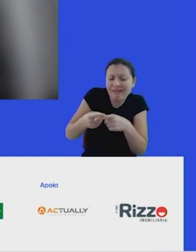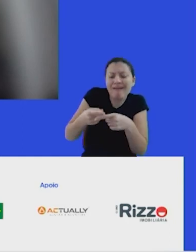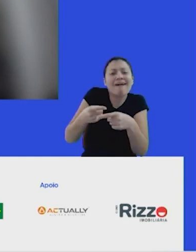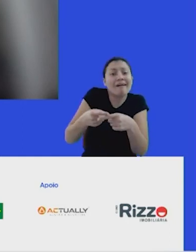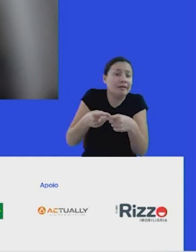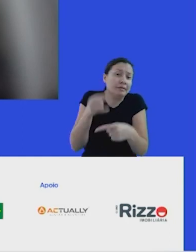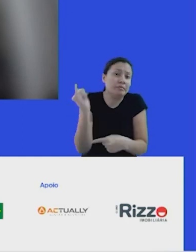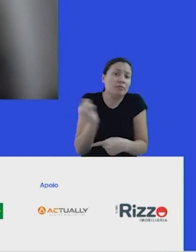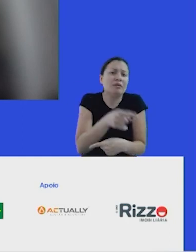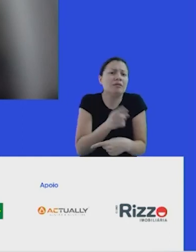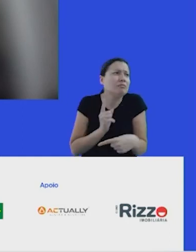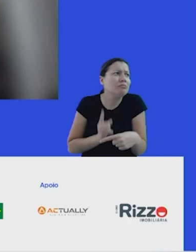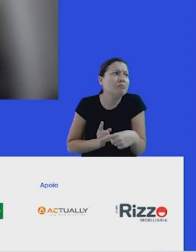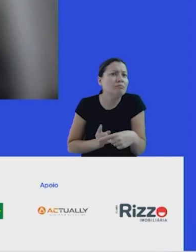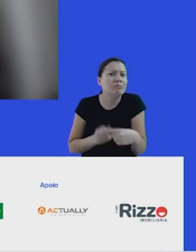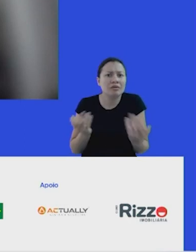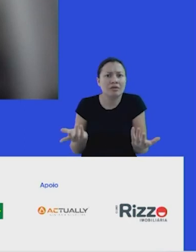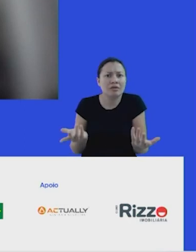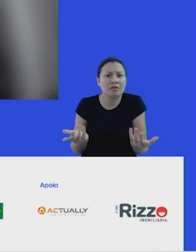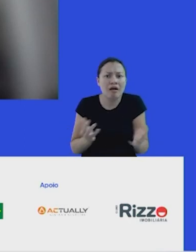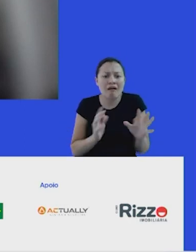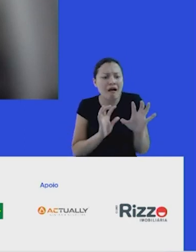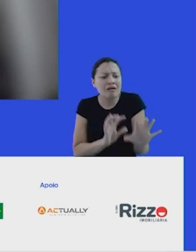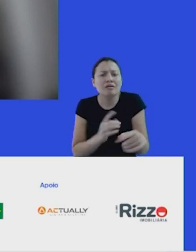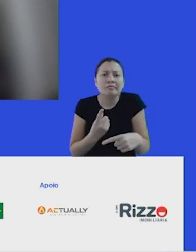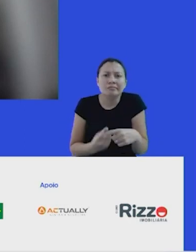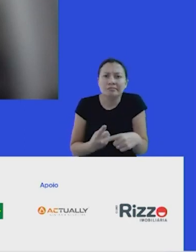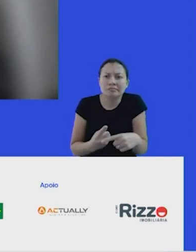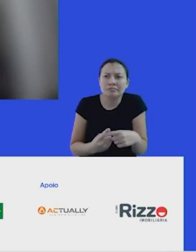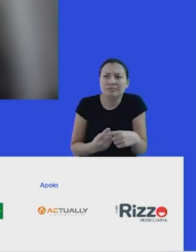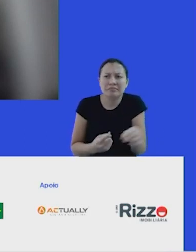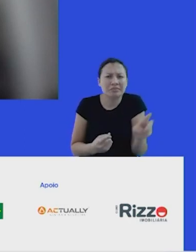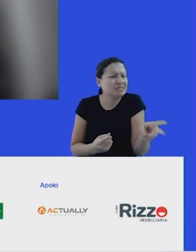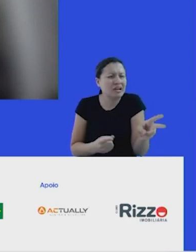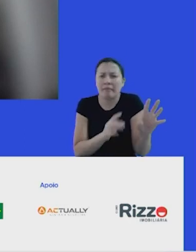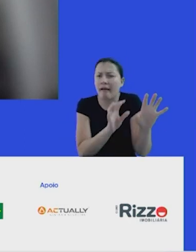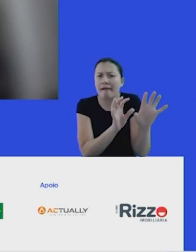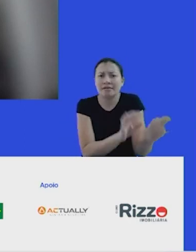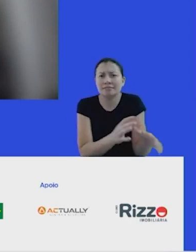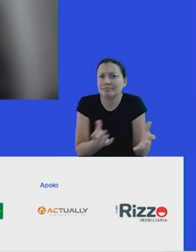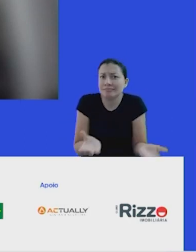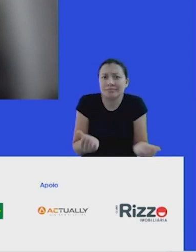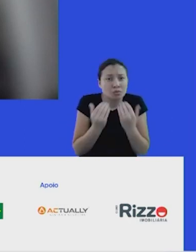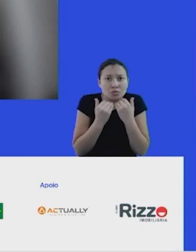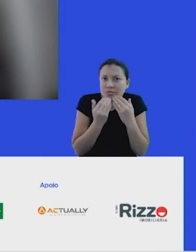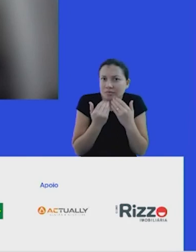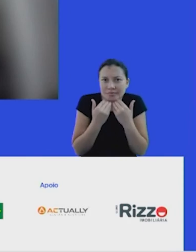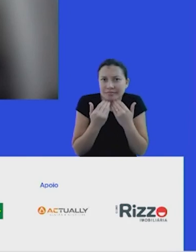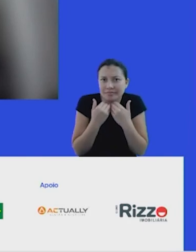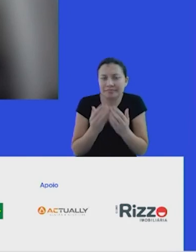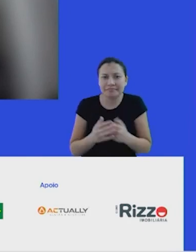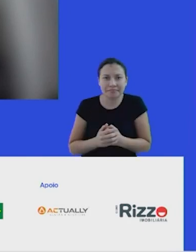que isso é assim? Por que que é desse jeito? Porque sempre foi assim, já não responde mais, já não dá conta mais, né? Então,